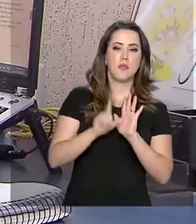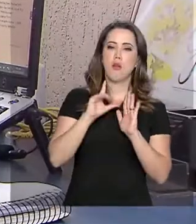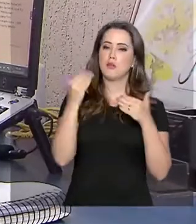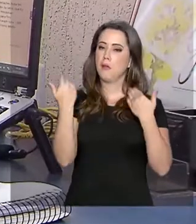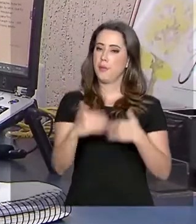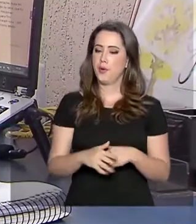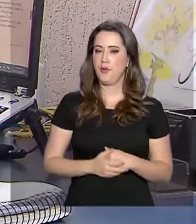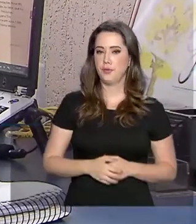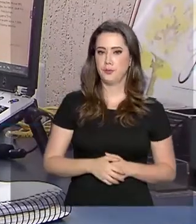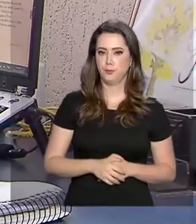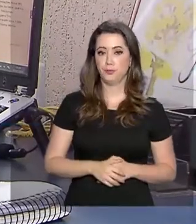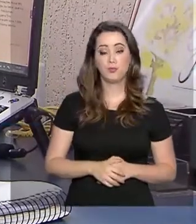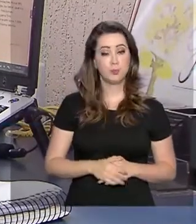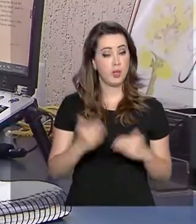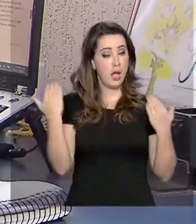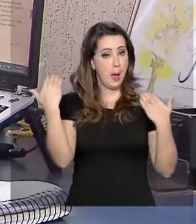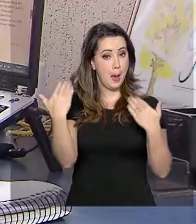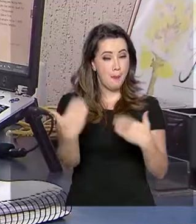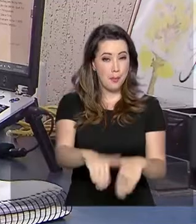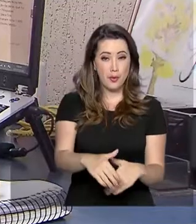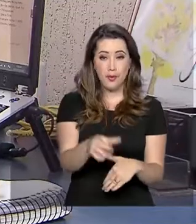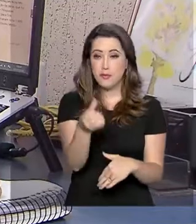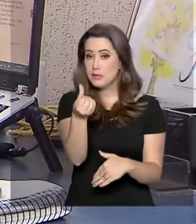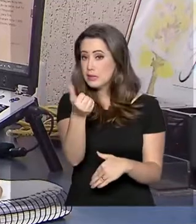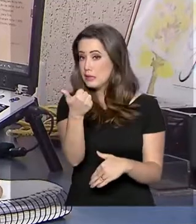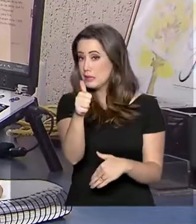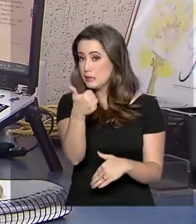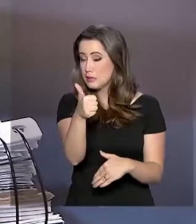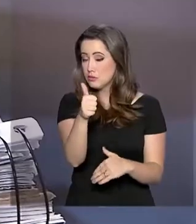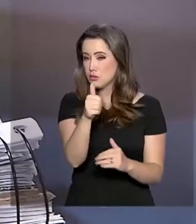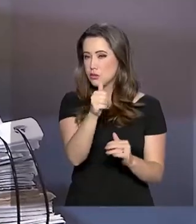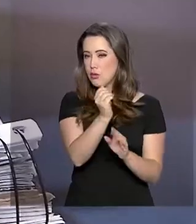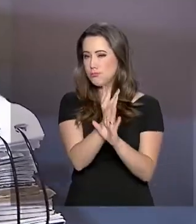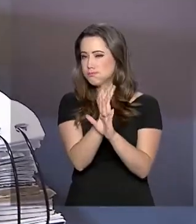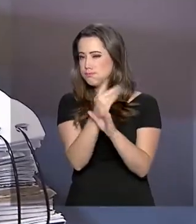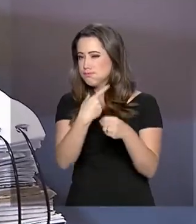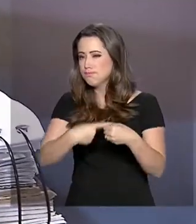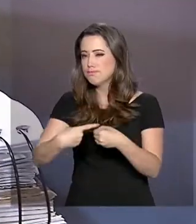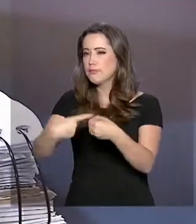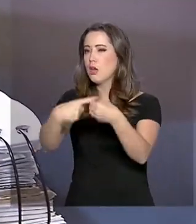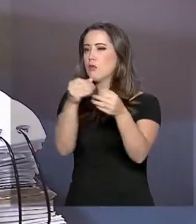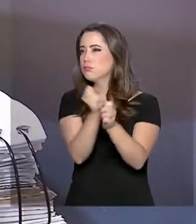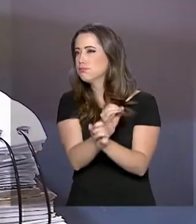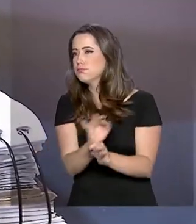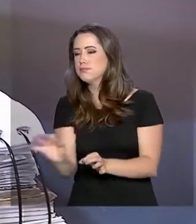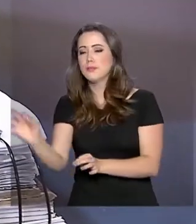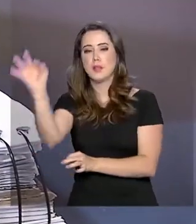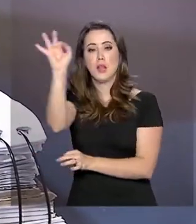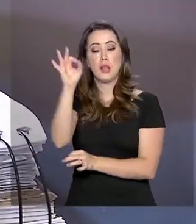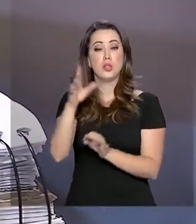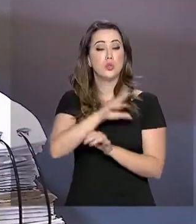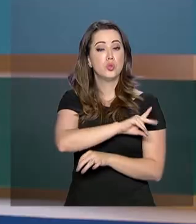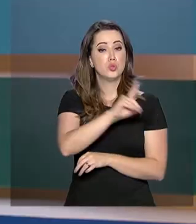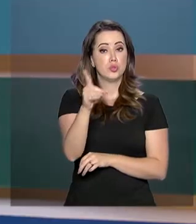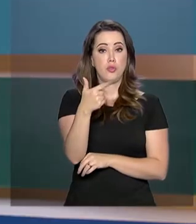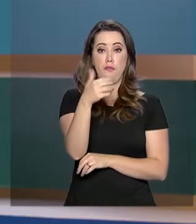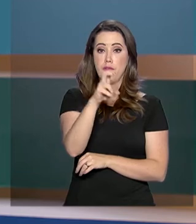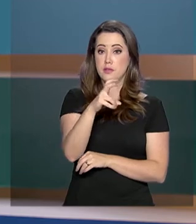As provas serão aplicadas em 611 municípios do país no dia 25 de agosto.